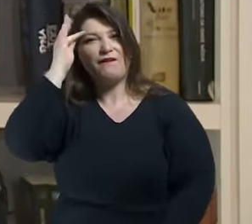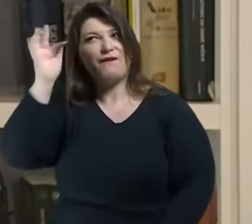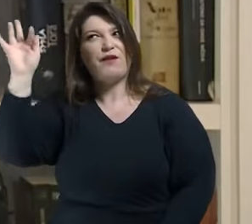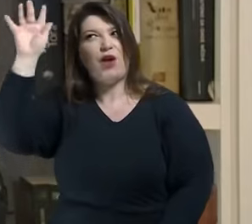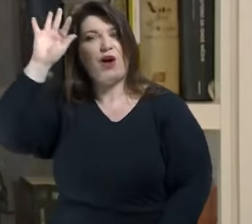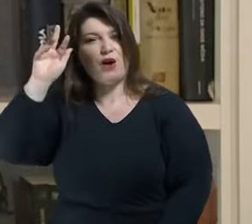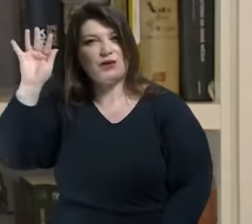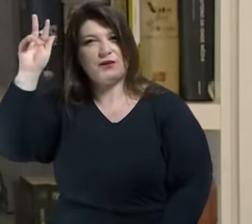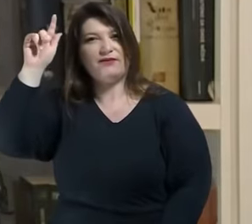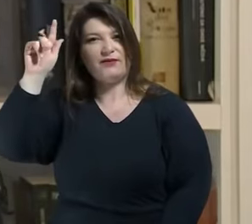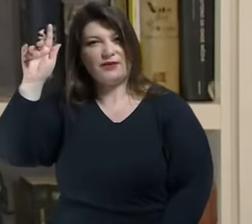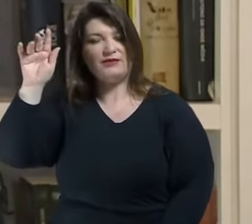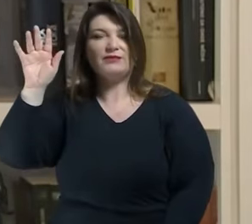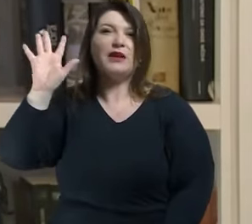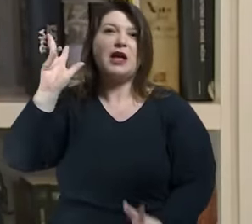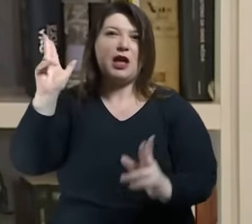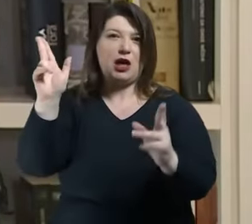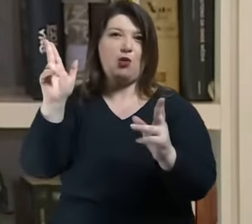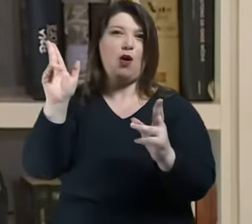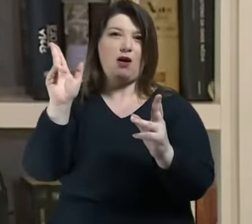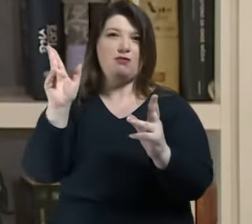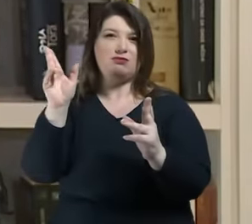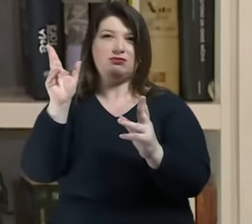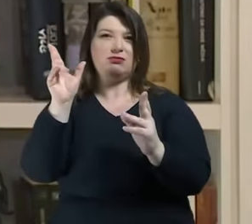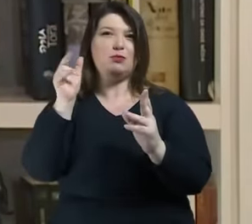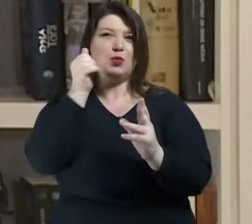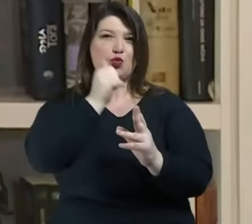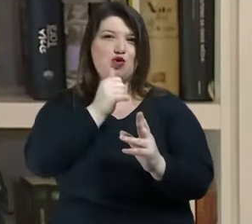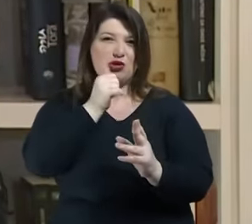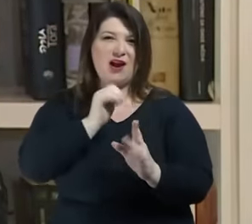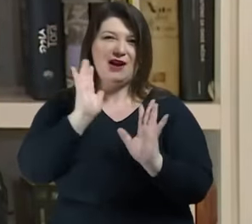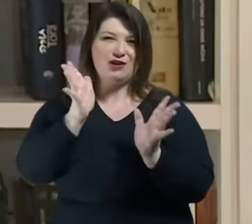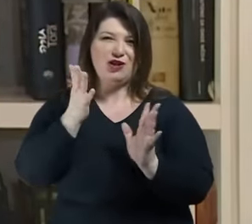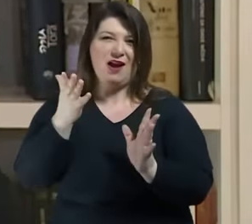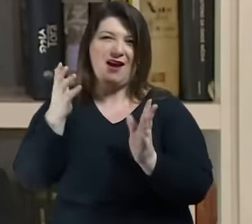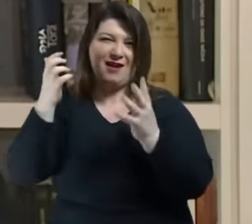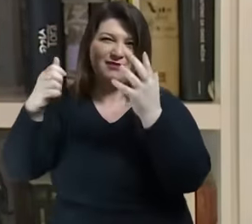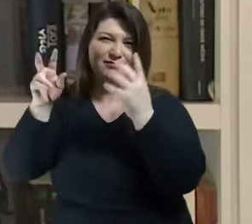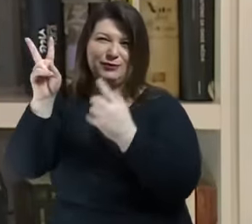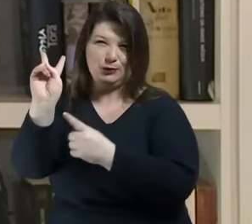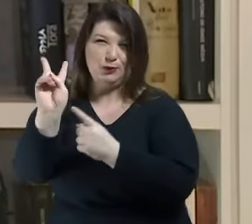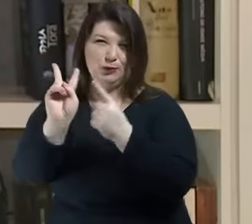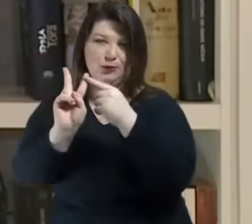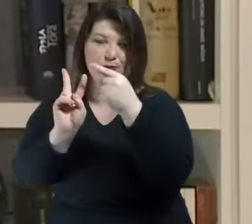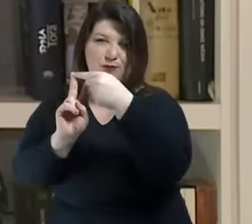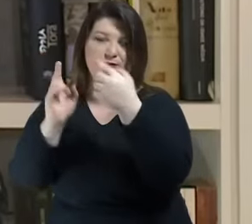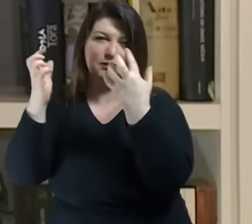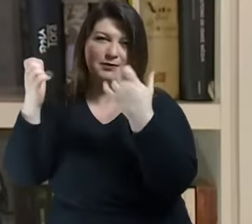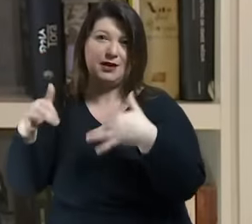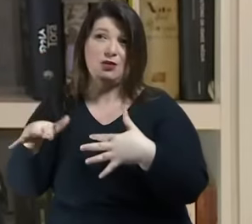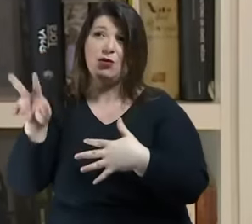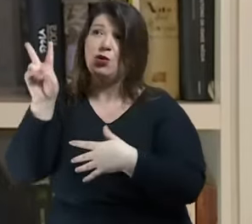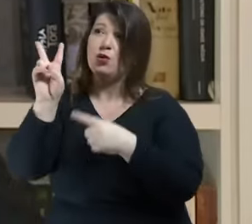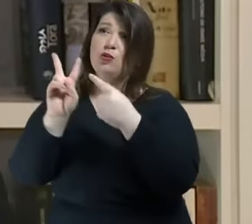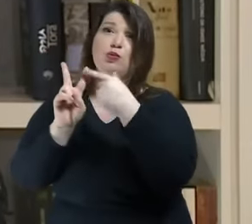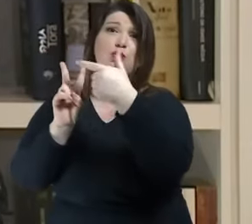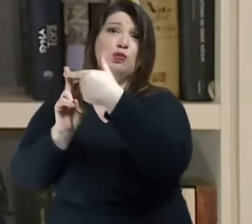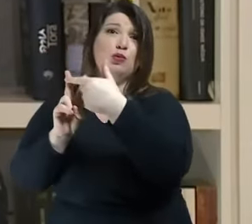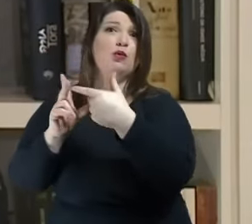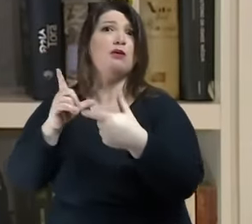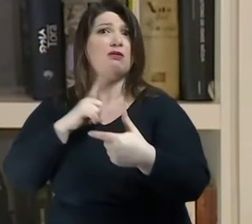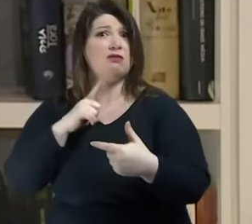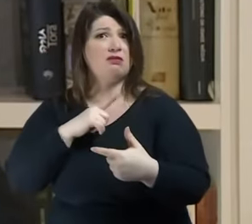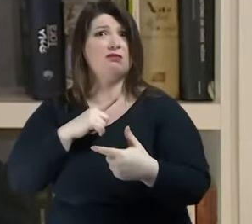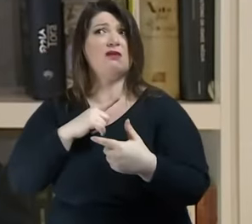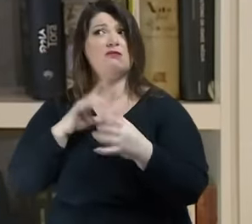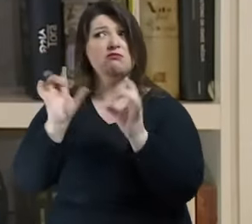como a Lila Schwartz que é antropóloga e historiadora e ambas tem uma participação midiática notável para o qual elas